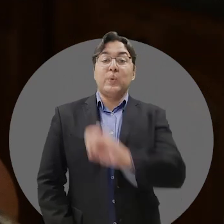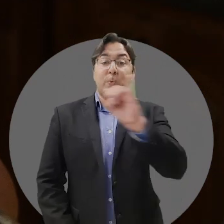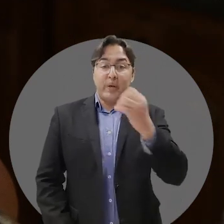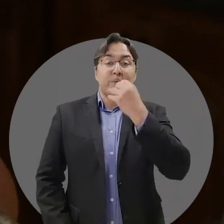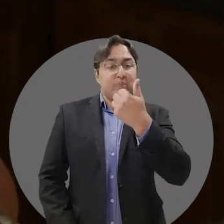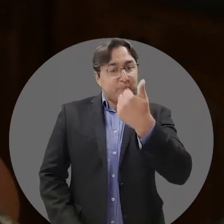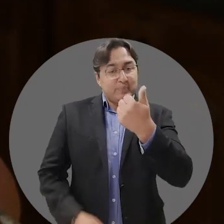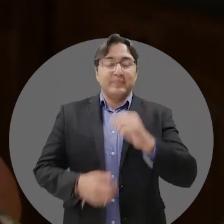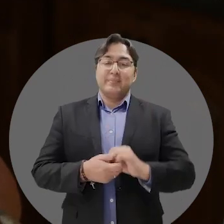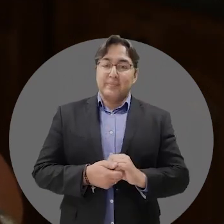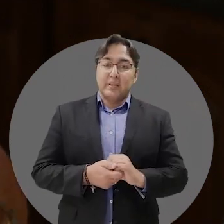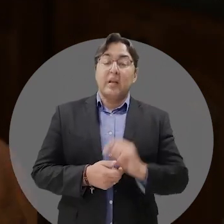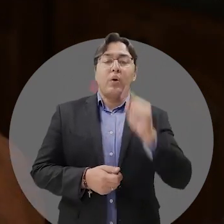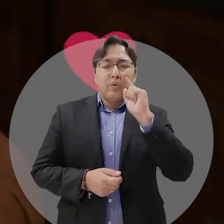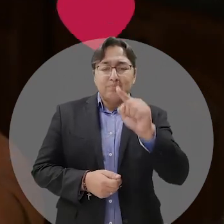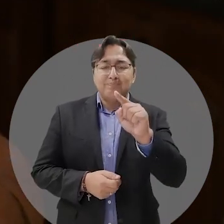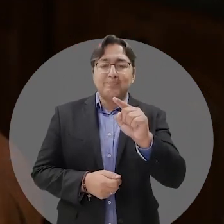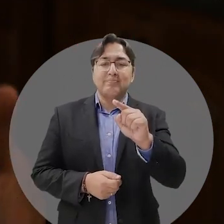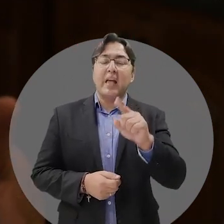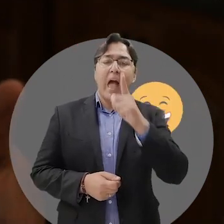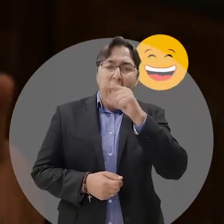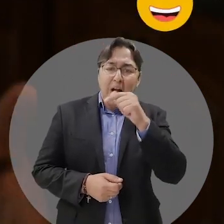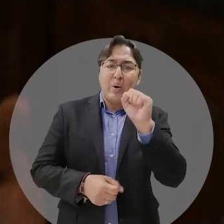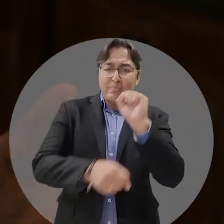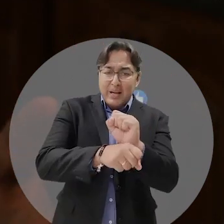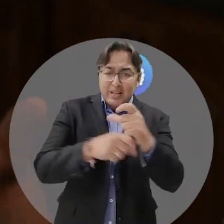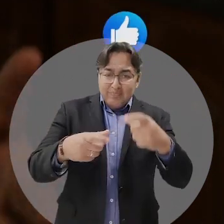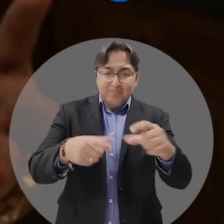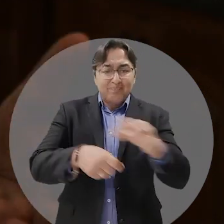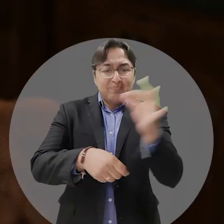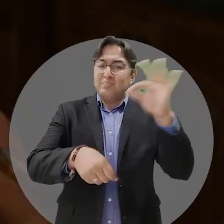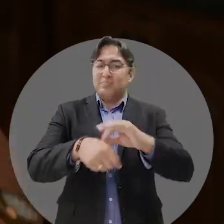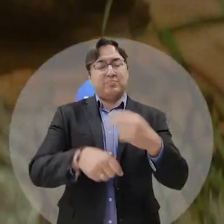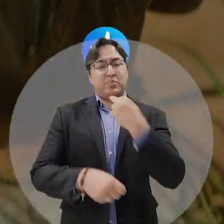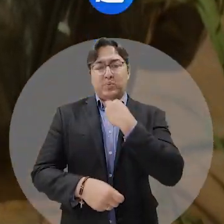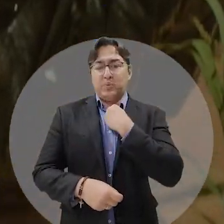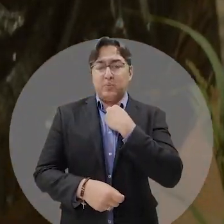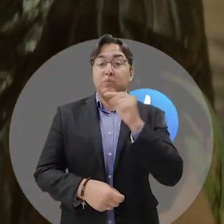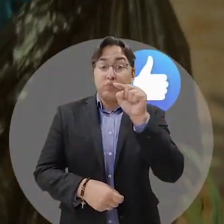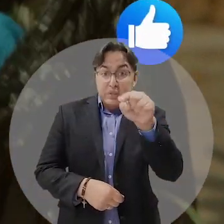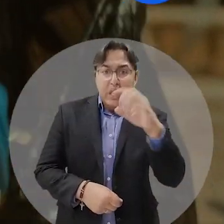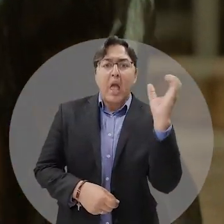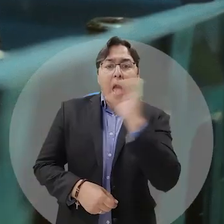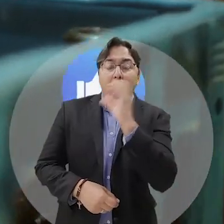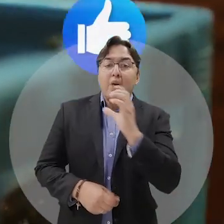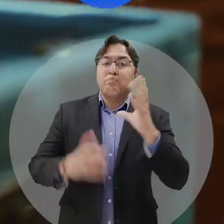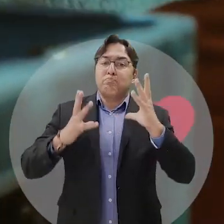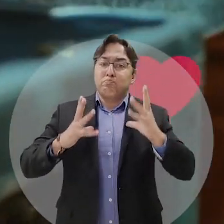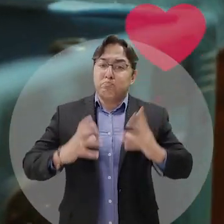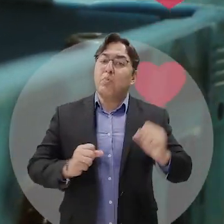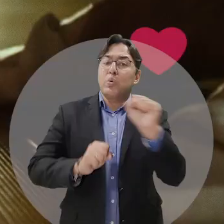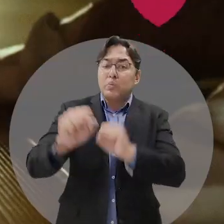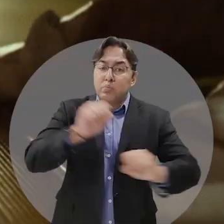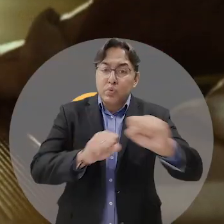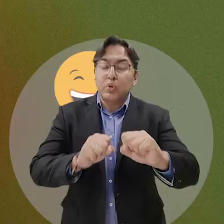Oi, gente, como que cês tão? Olha só, vasilha de água parada com dengue não dá, né? Rapidinho, você dá uma geral